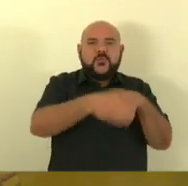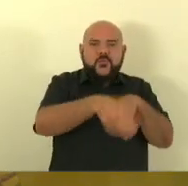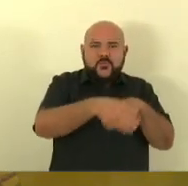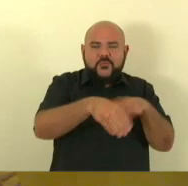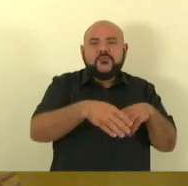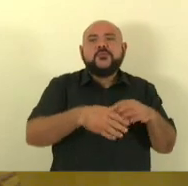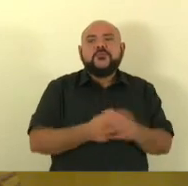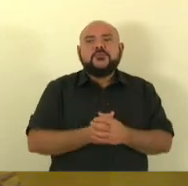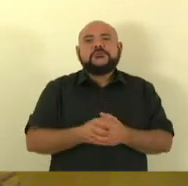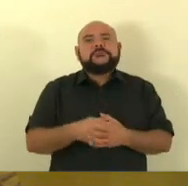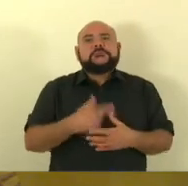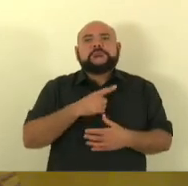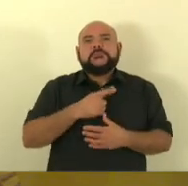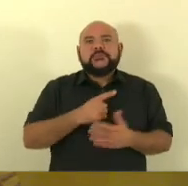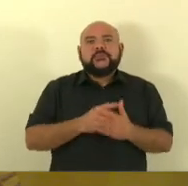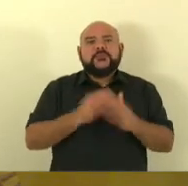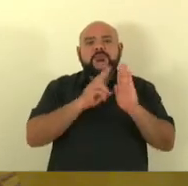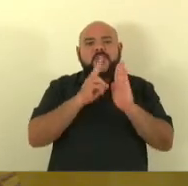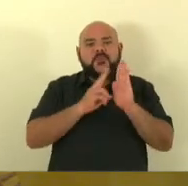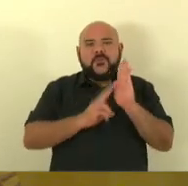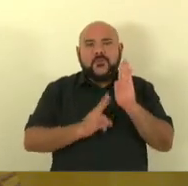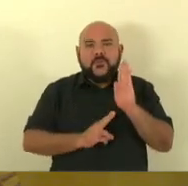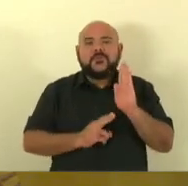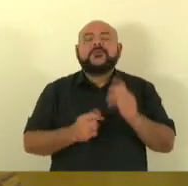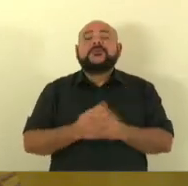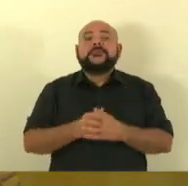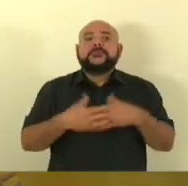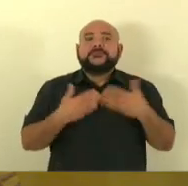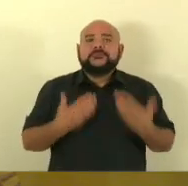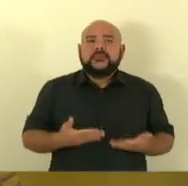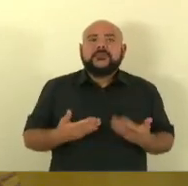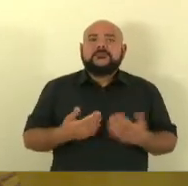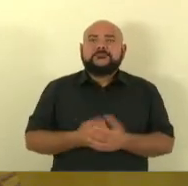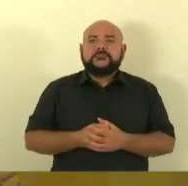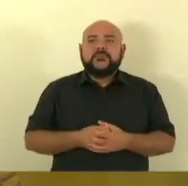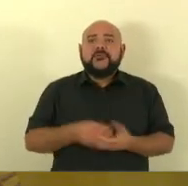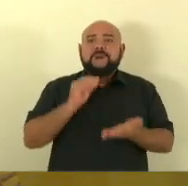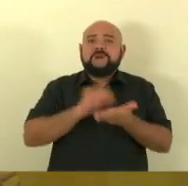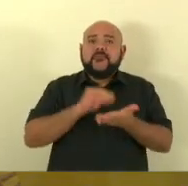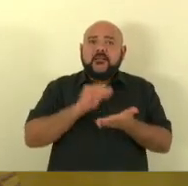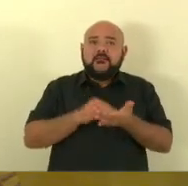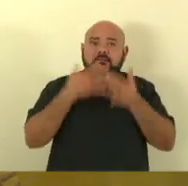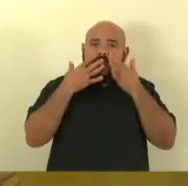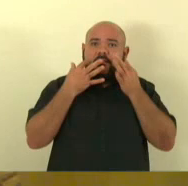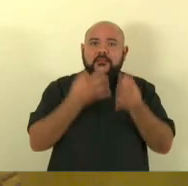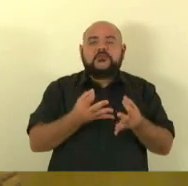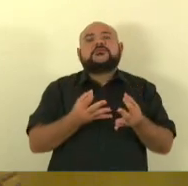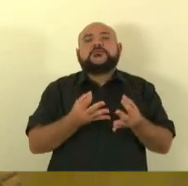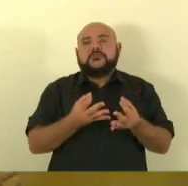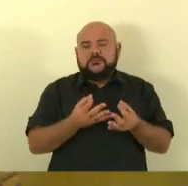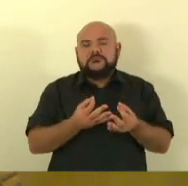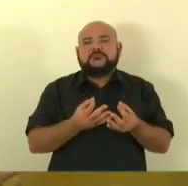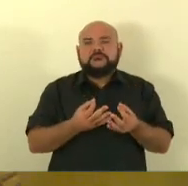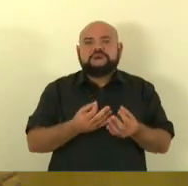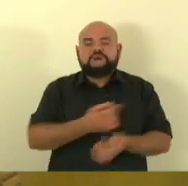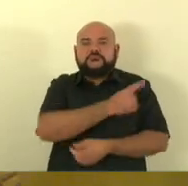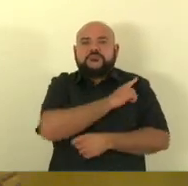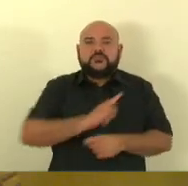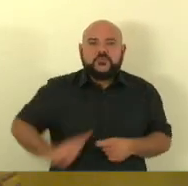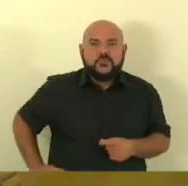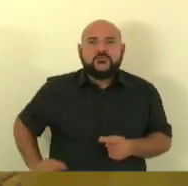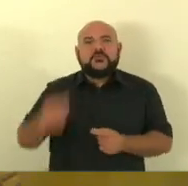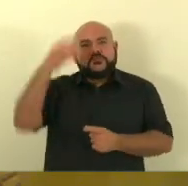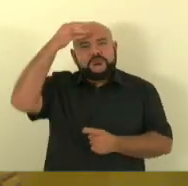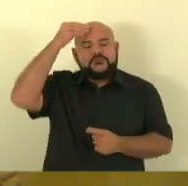selecionado só precisa nomear os caras então quer dizer é falta de atenção não é do governo do estado do Espírito Santo enquanto